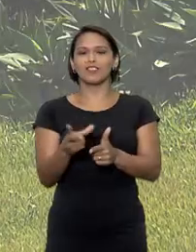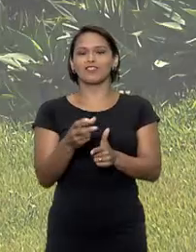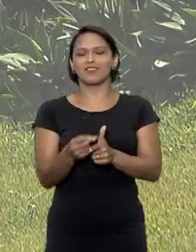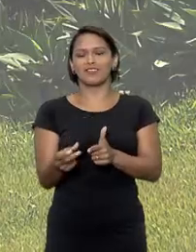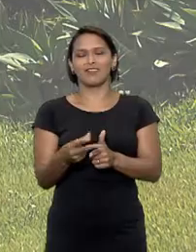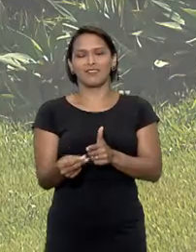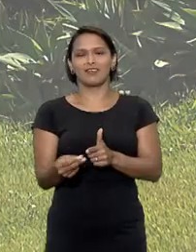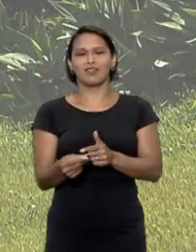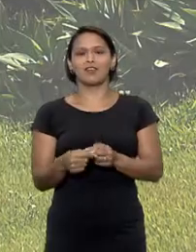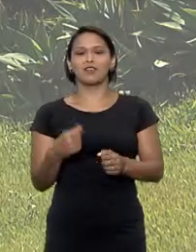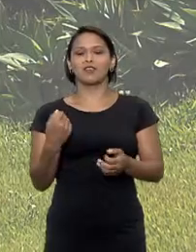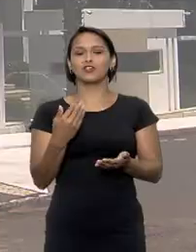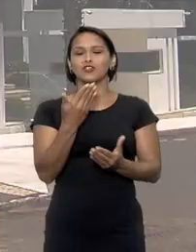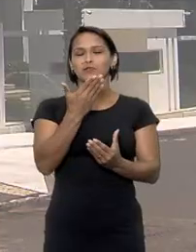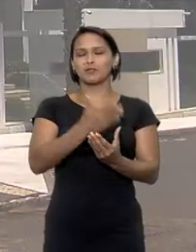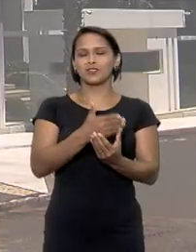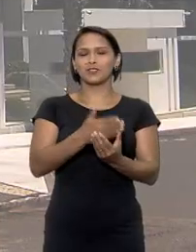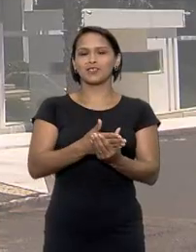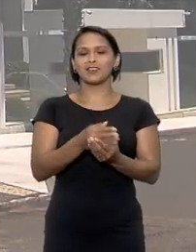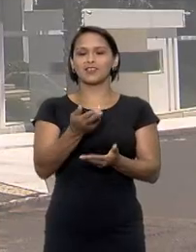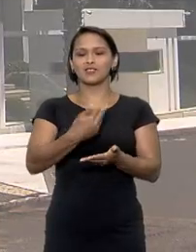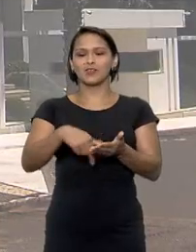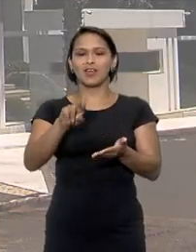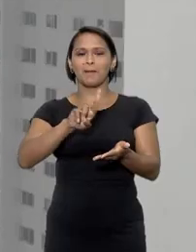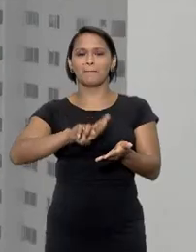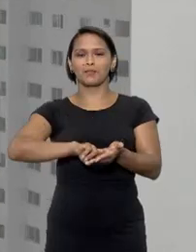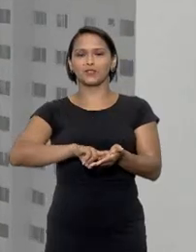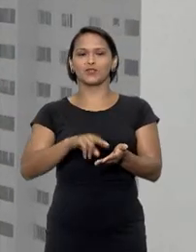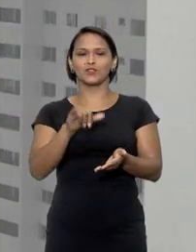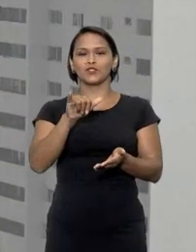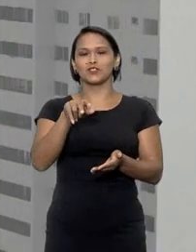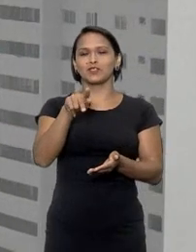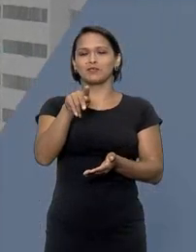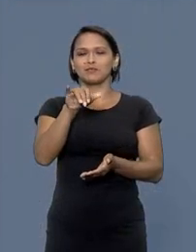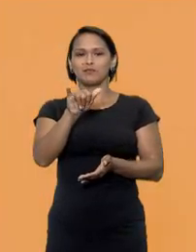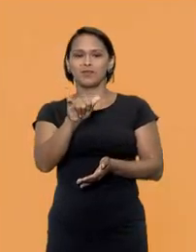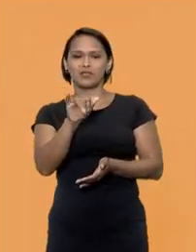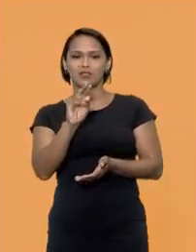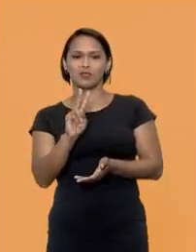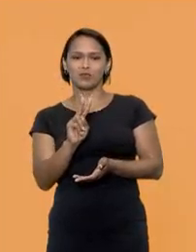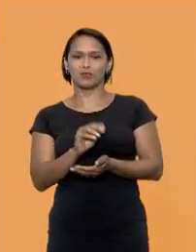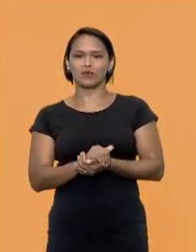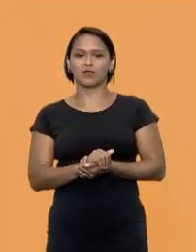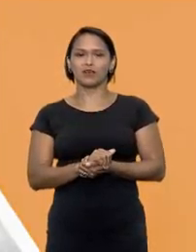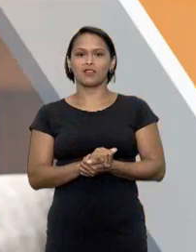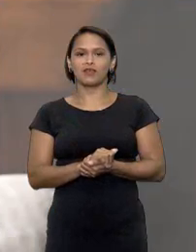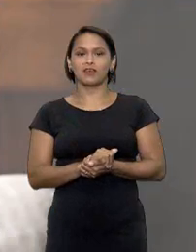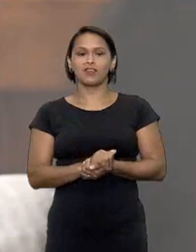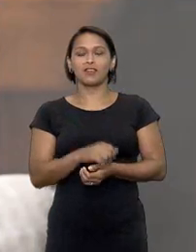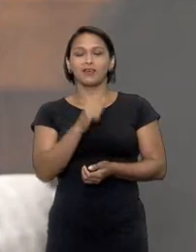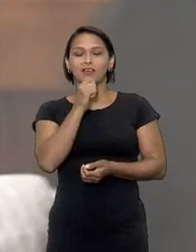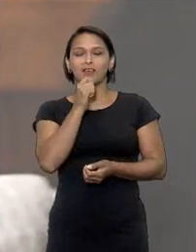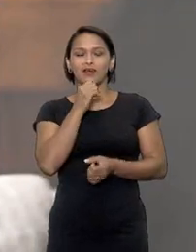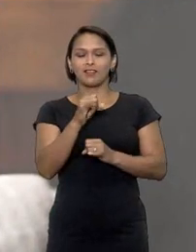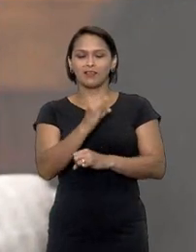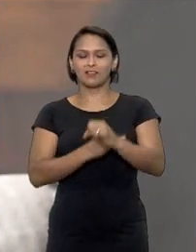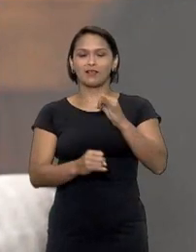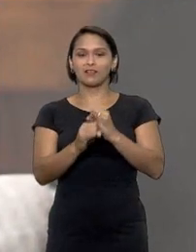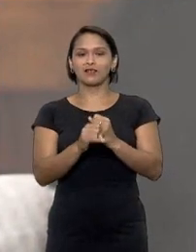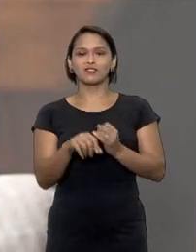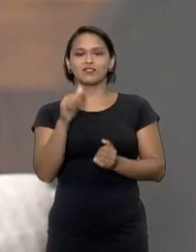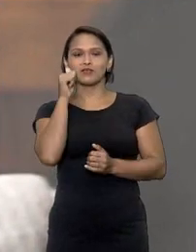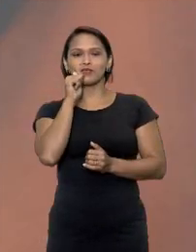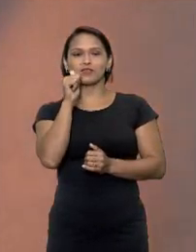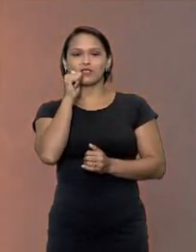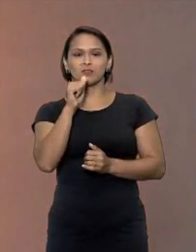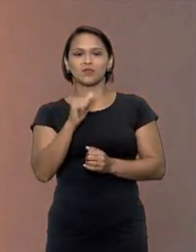penhora de um bem de família de processo referente a reembolso de PTU de outro imóvel. E ainda, os crimes cibernéticos